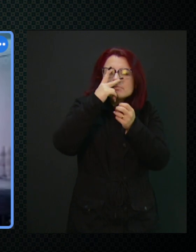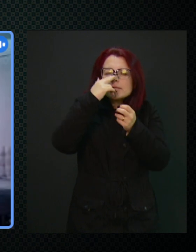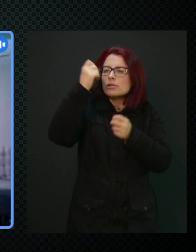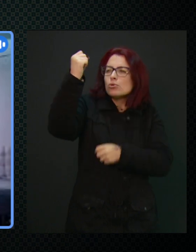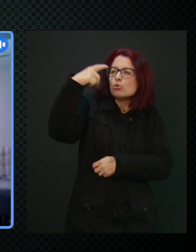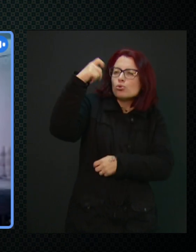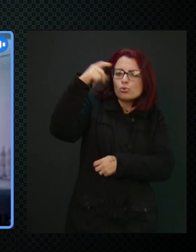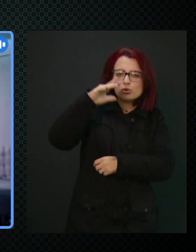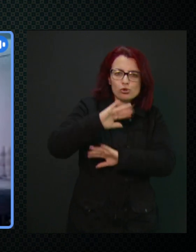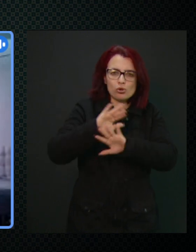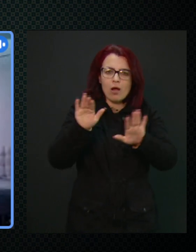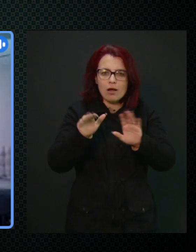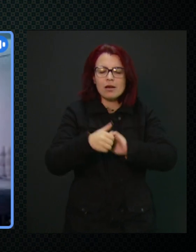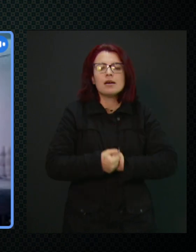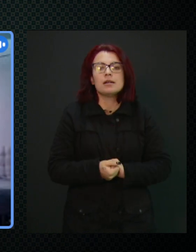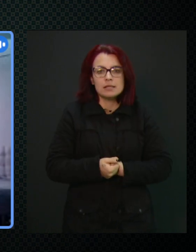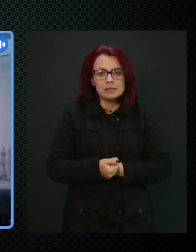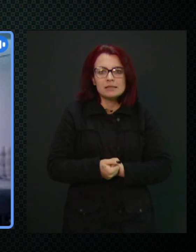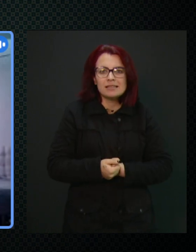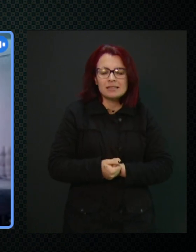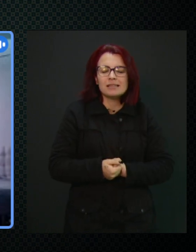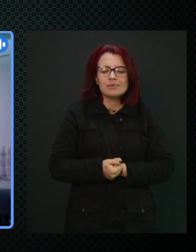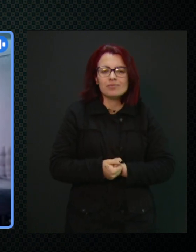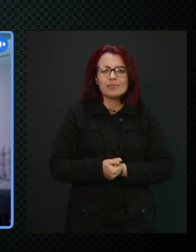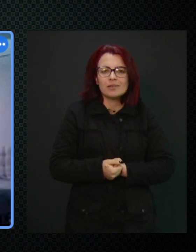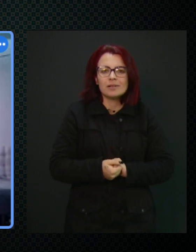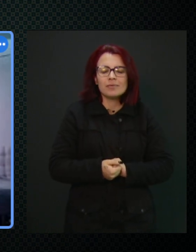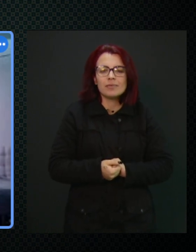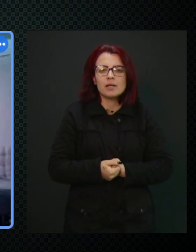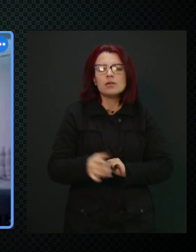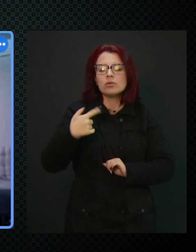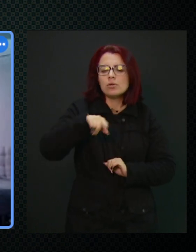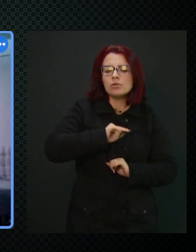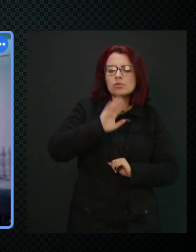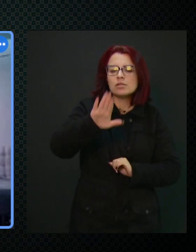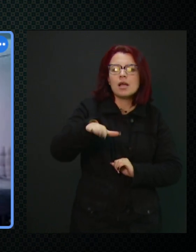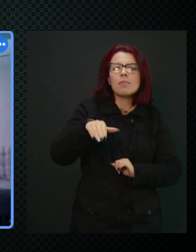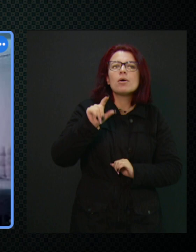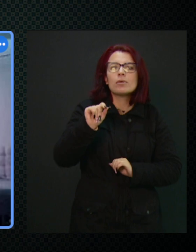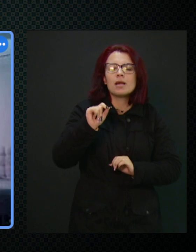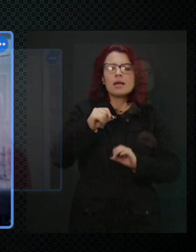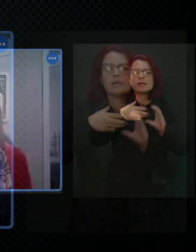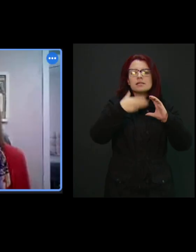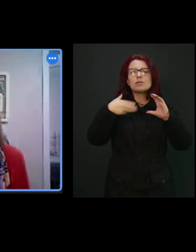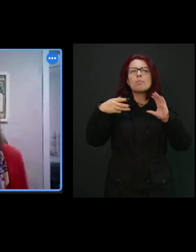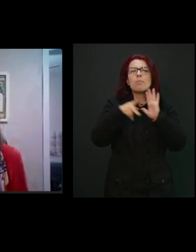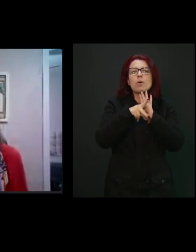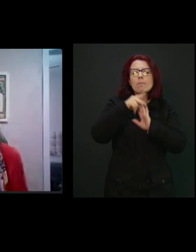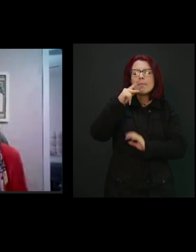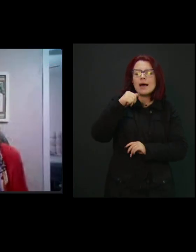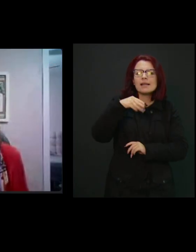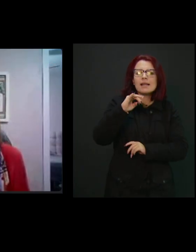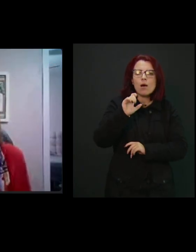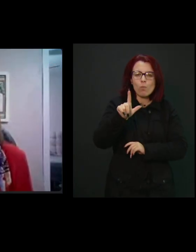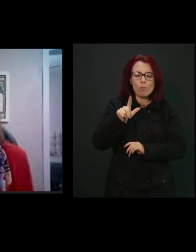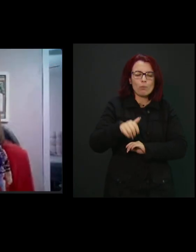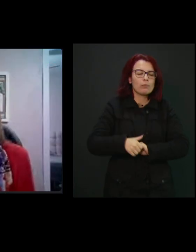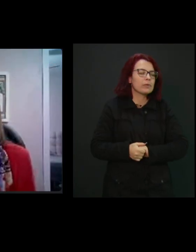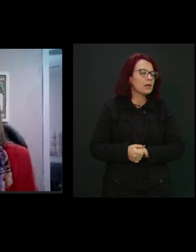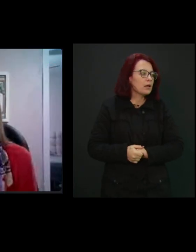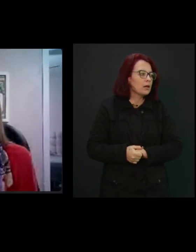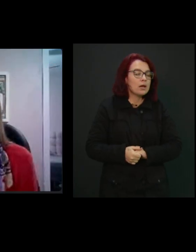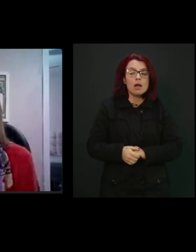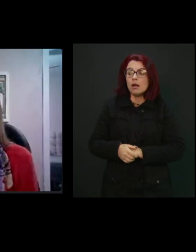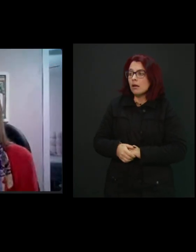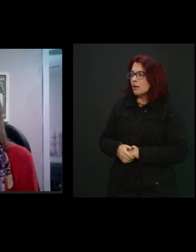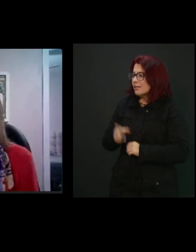comprometimentos associados por conta da síndrome de patal. Que interessante. E daí eu queria que você falasse um pouquinho dos